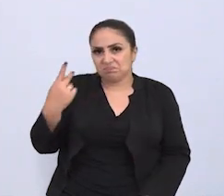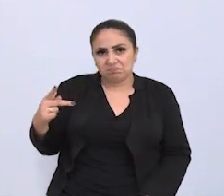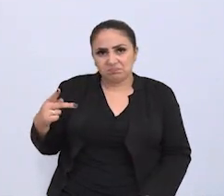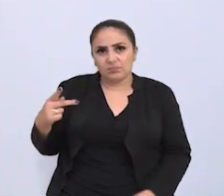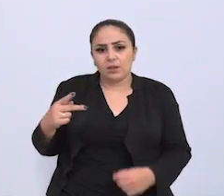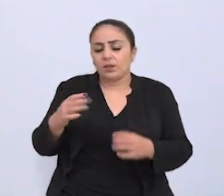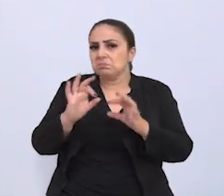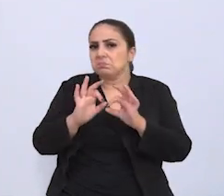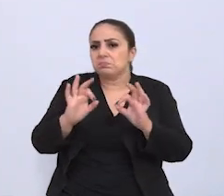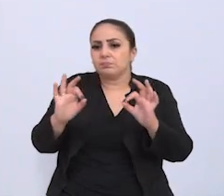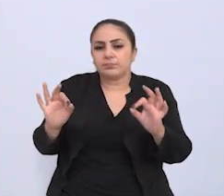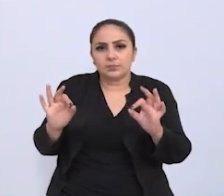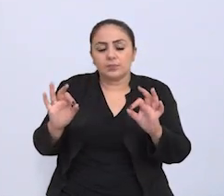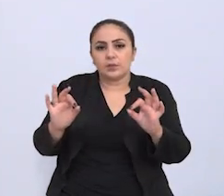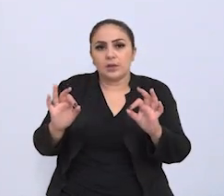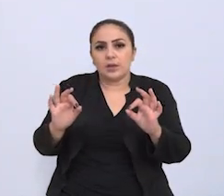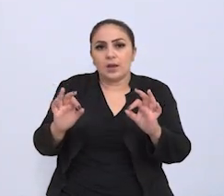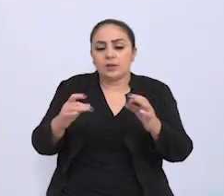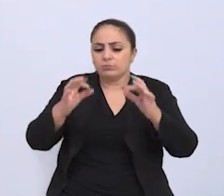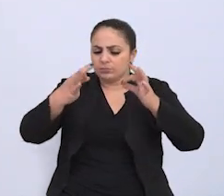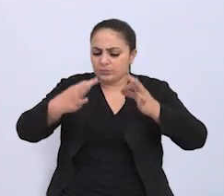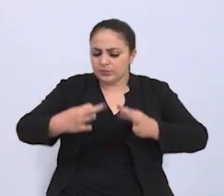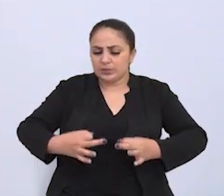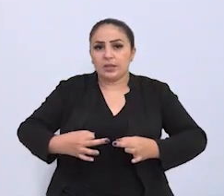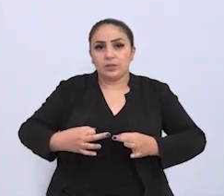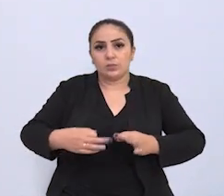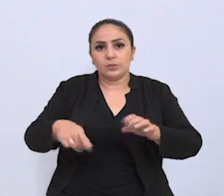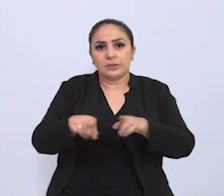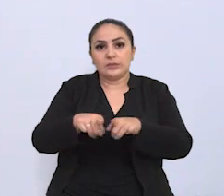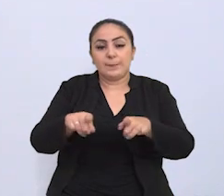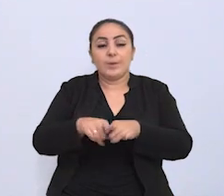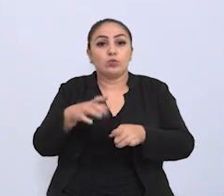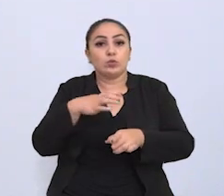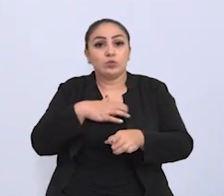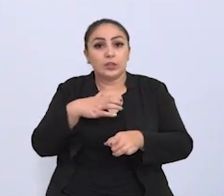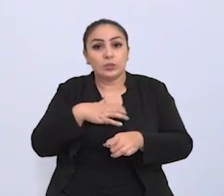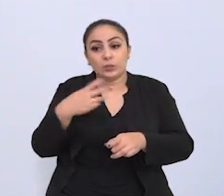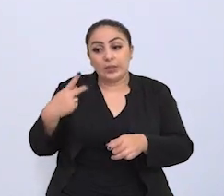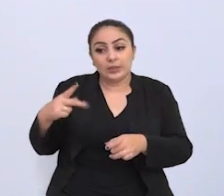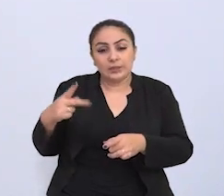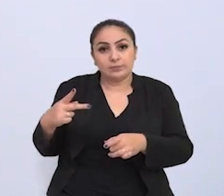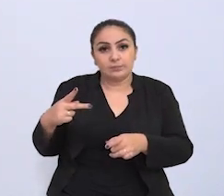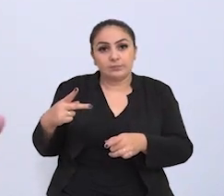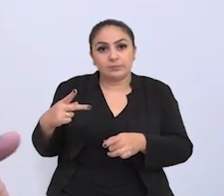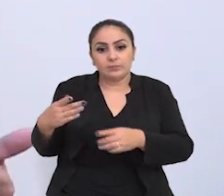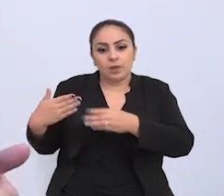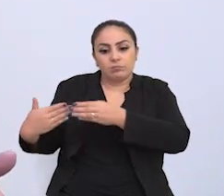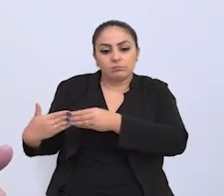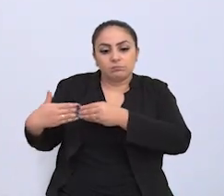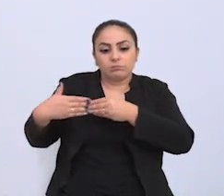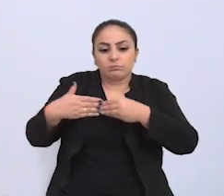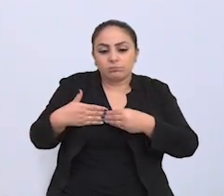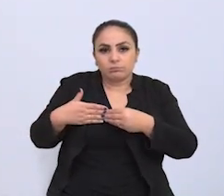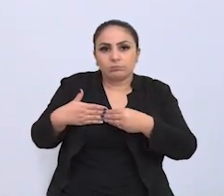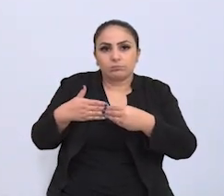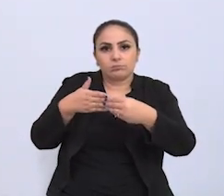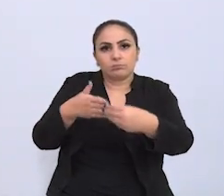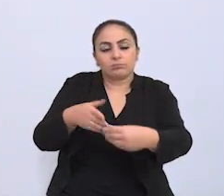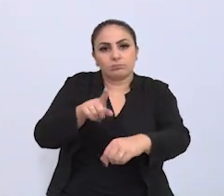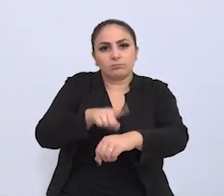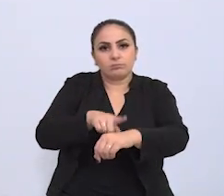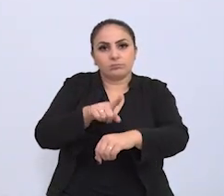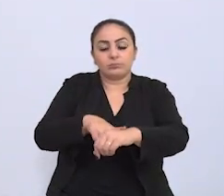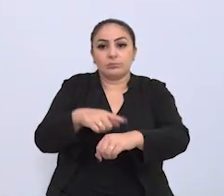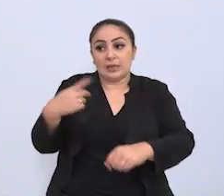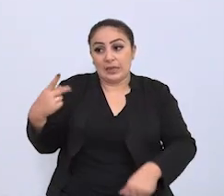muito pela sua seriedade, pela sua honestidade, pela forma com que ele nos conduziu naquele momento